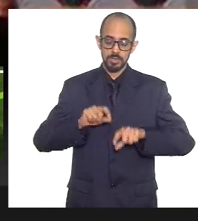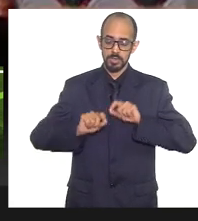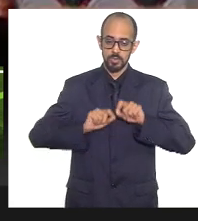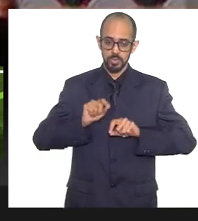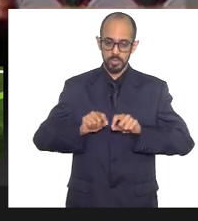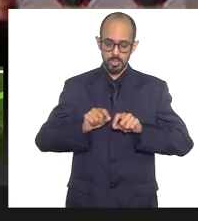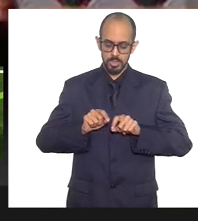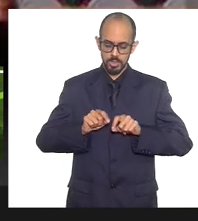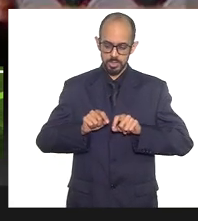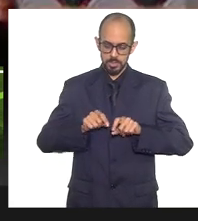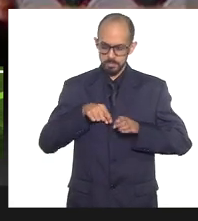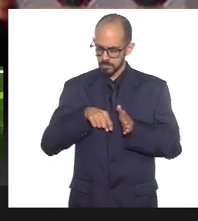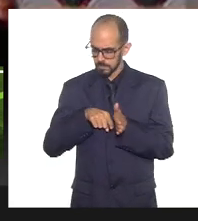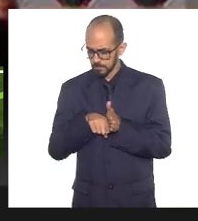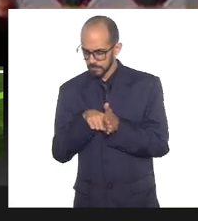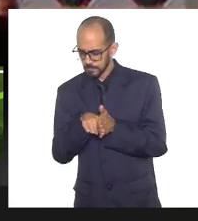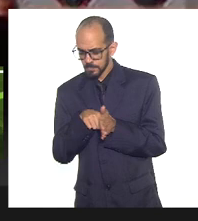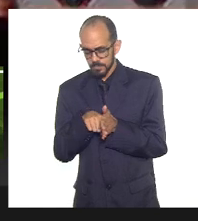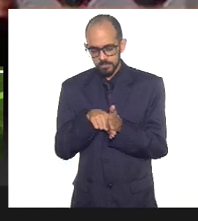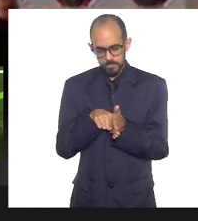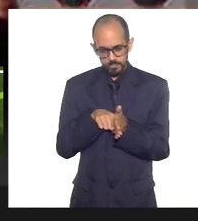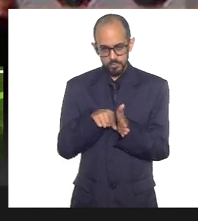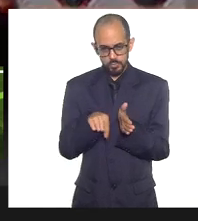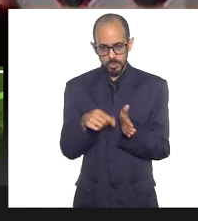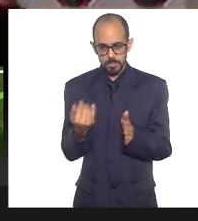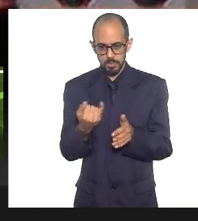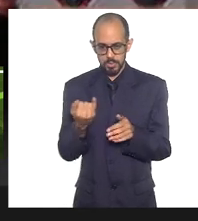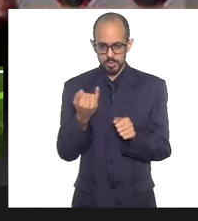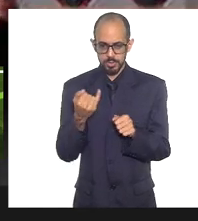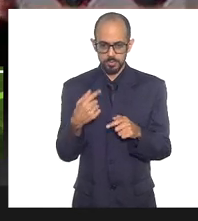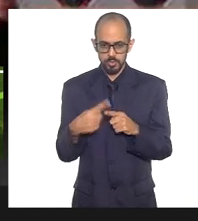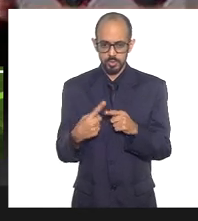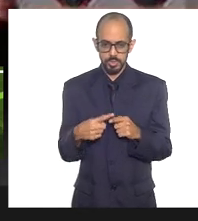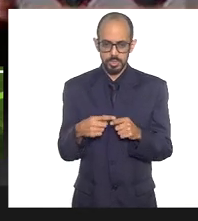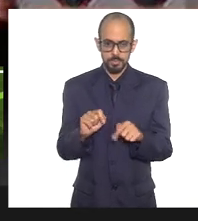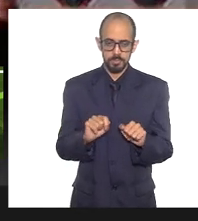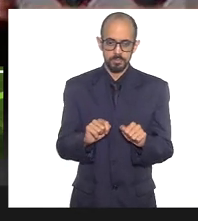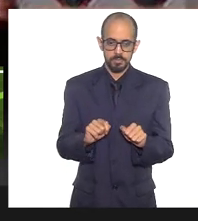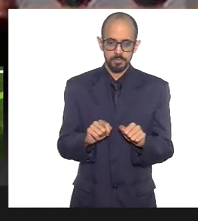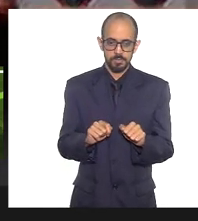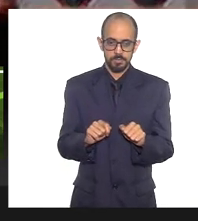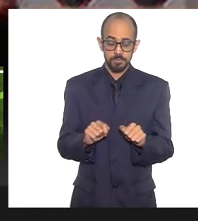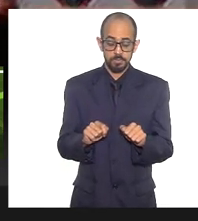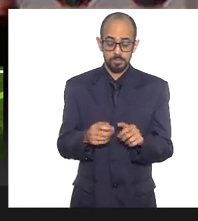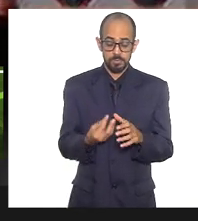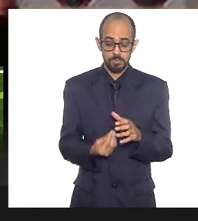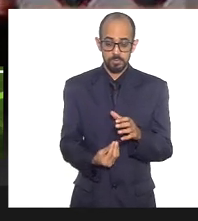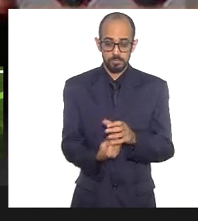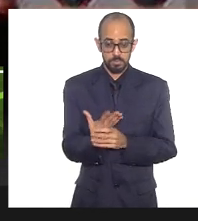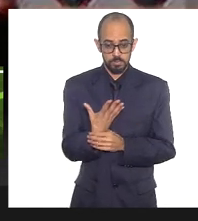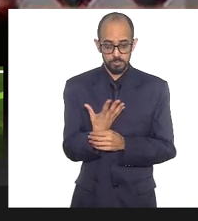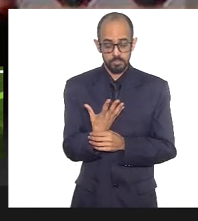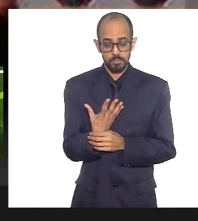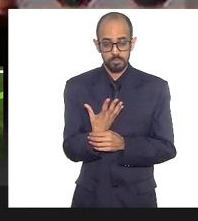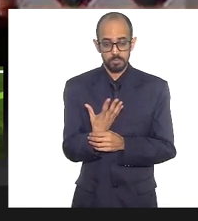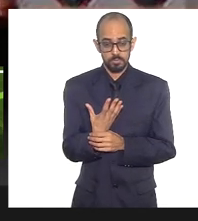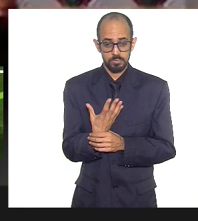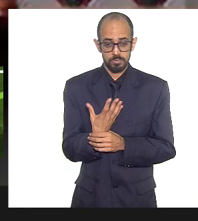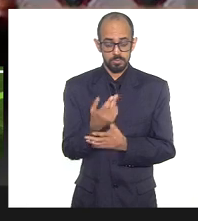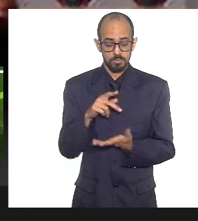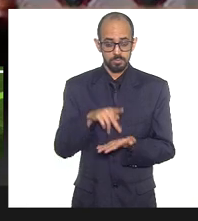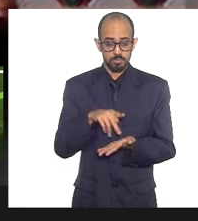esse levantamento, isso é muito importante, porque isso estimula realmente